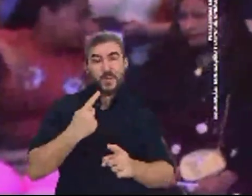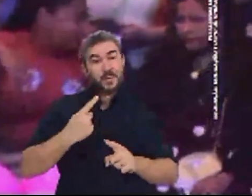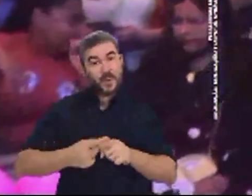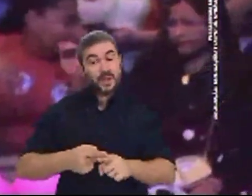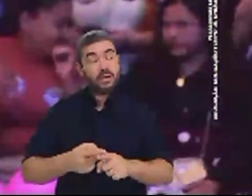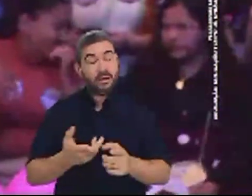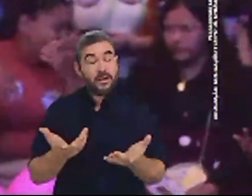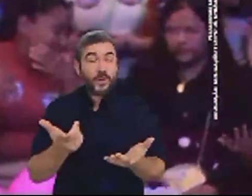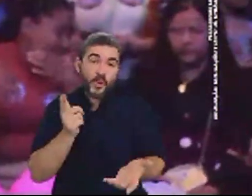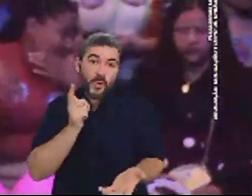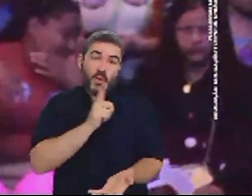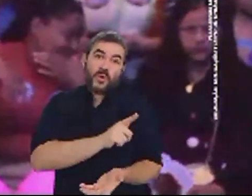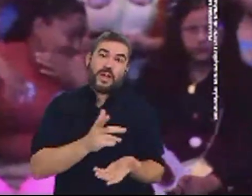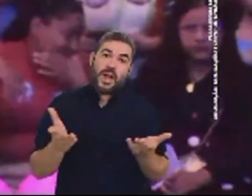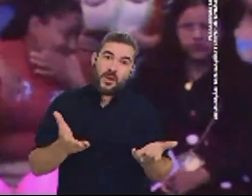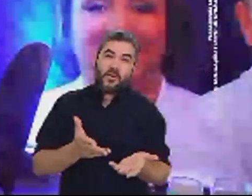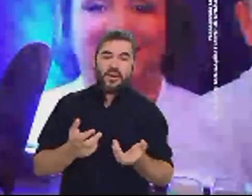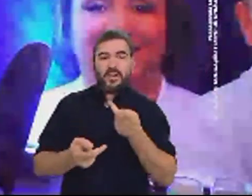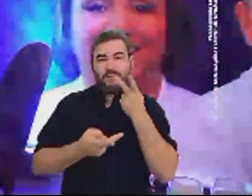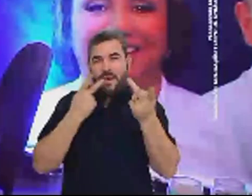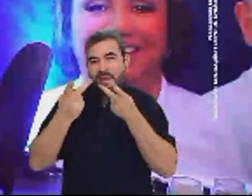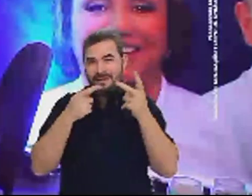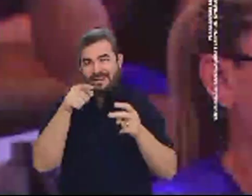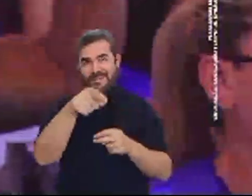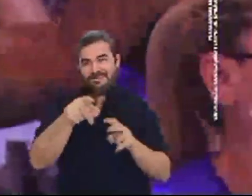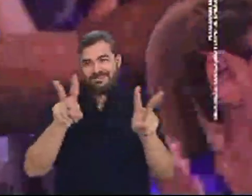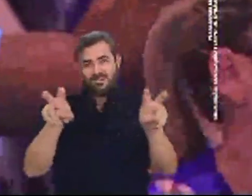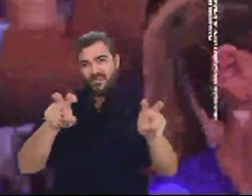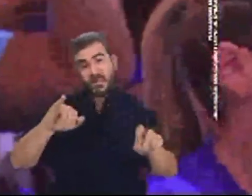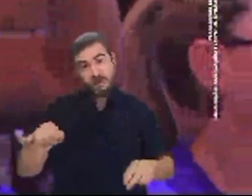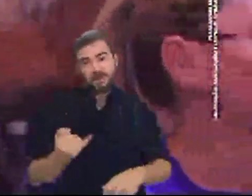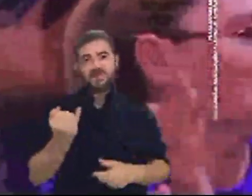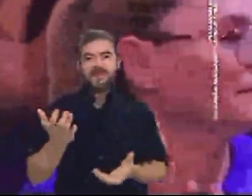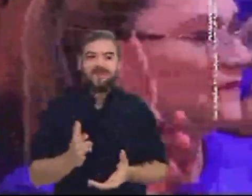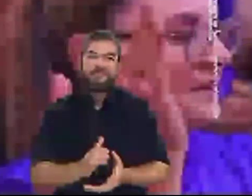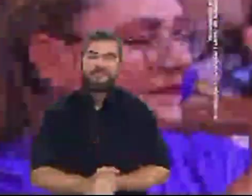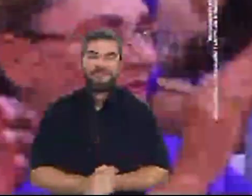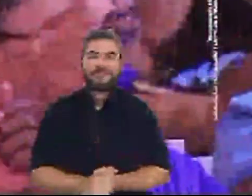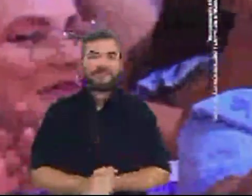a oportunidade que eu tive até o presente momento de falar sobre este assunto